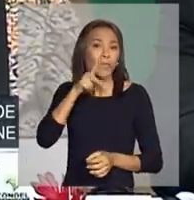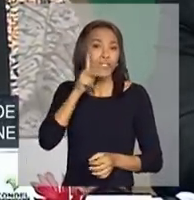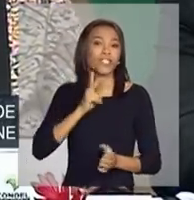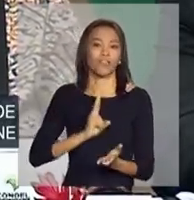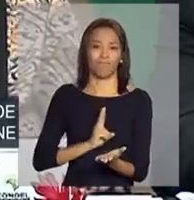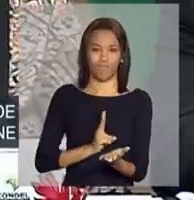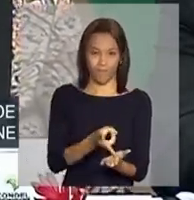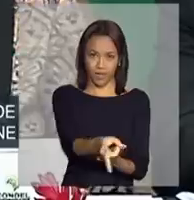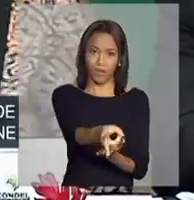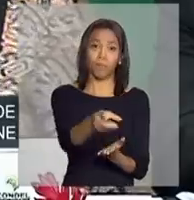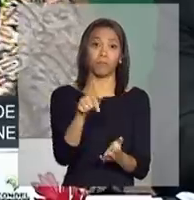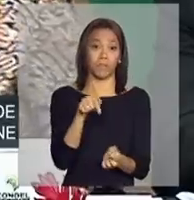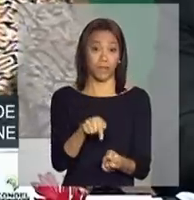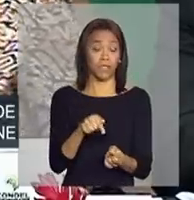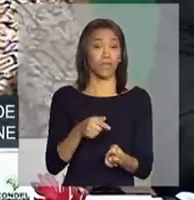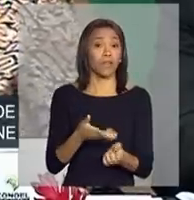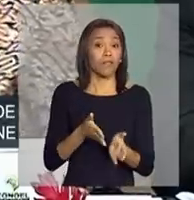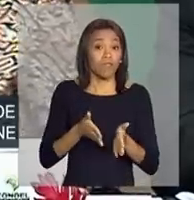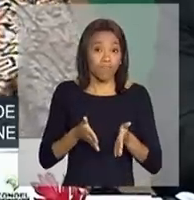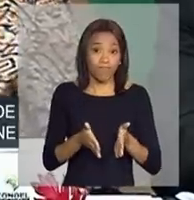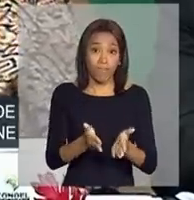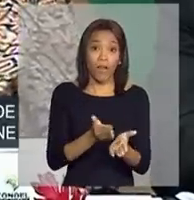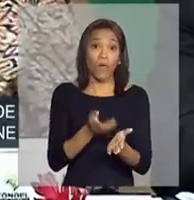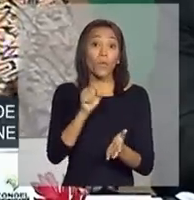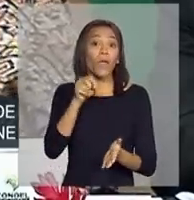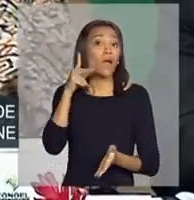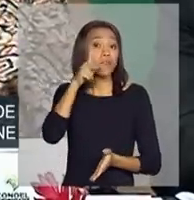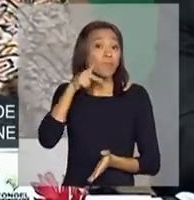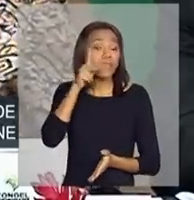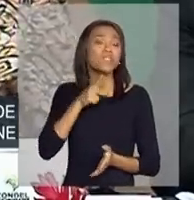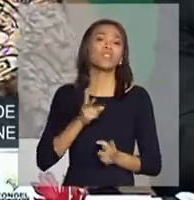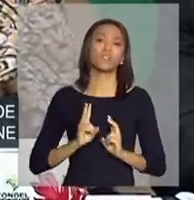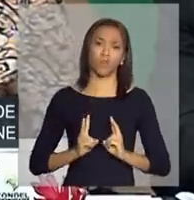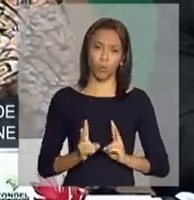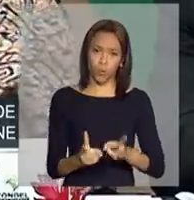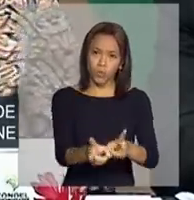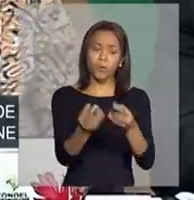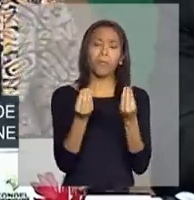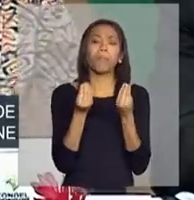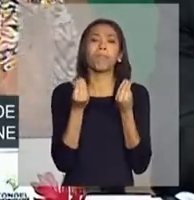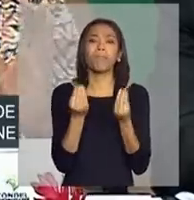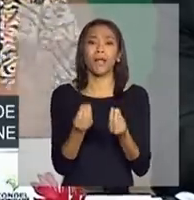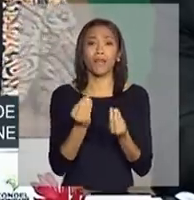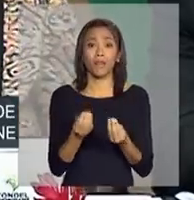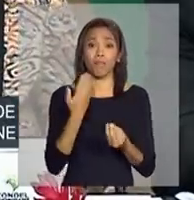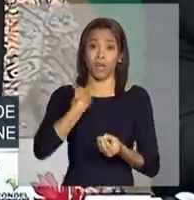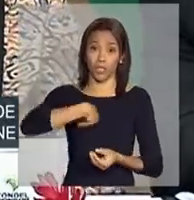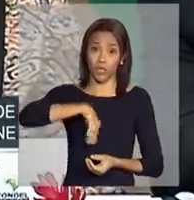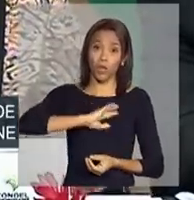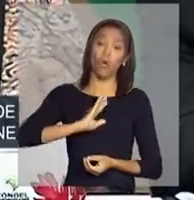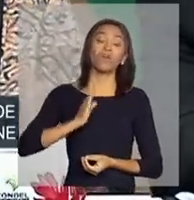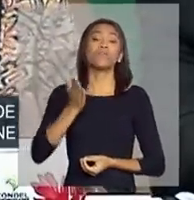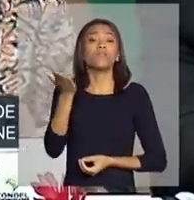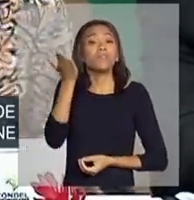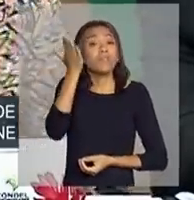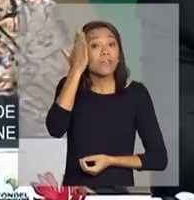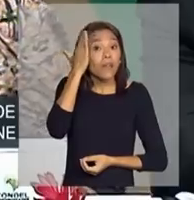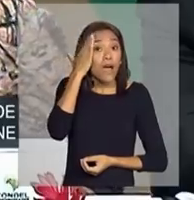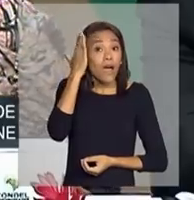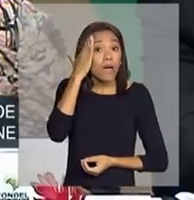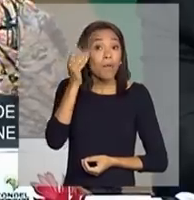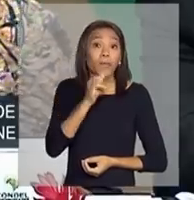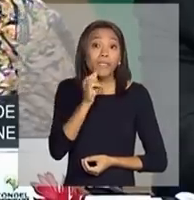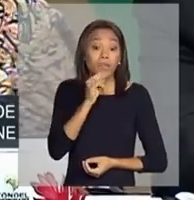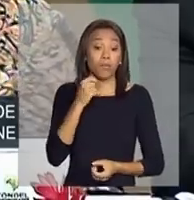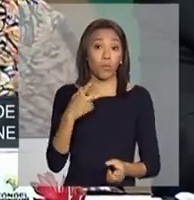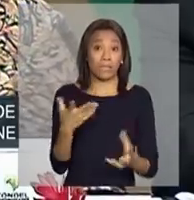políticas aquelas iniciais que eu disse, as políticas permanentes para que nós saibamos que, no caso de uma